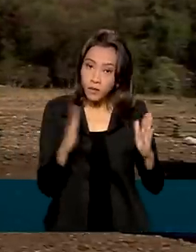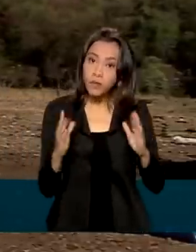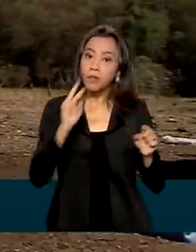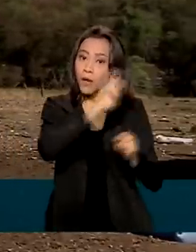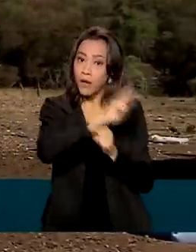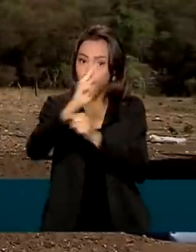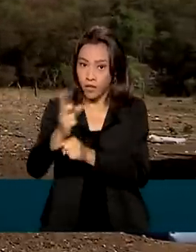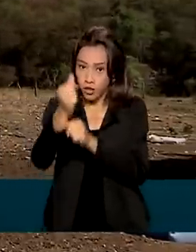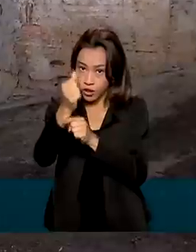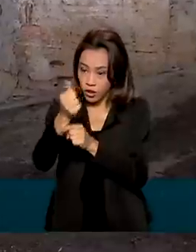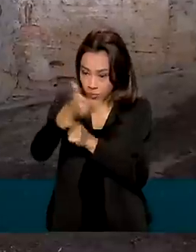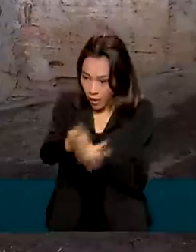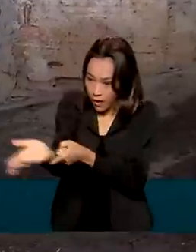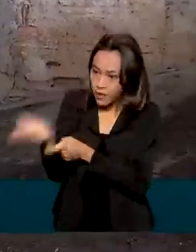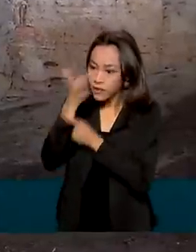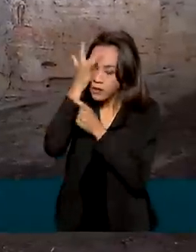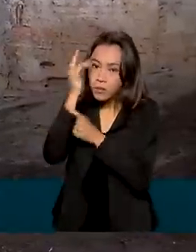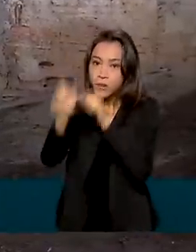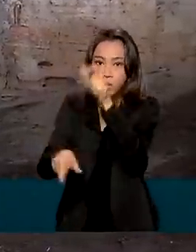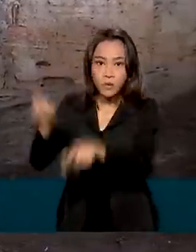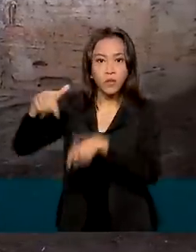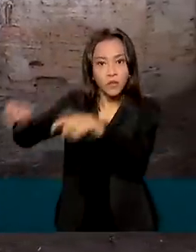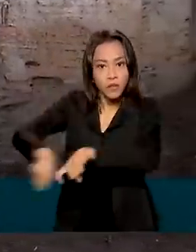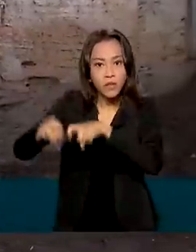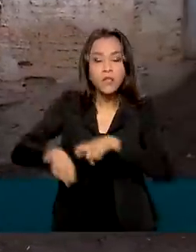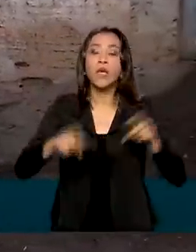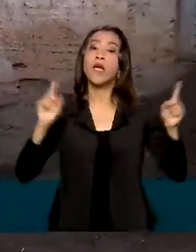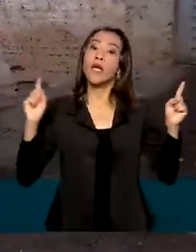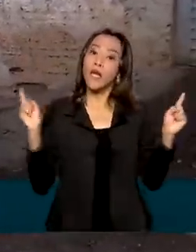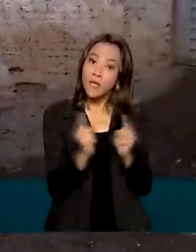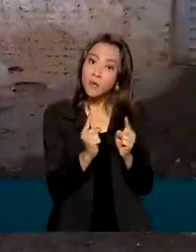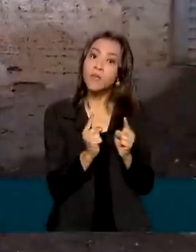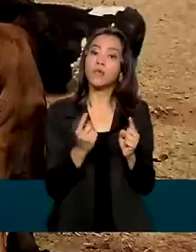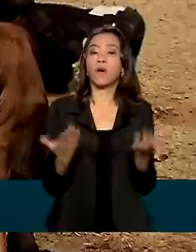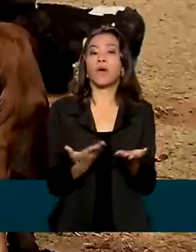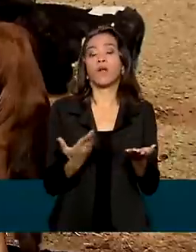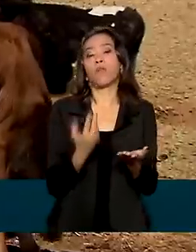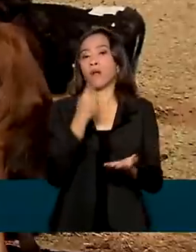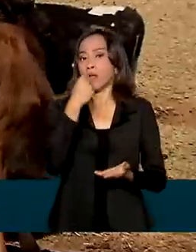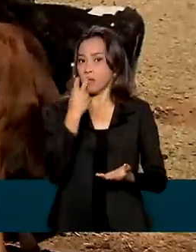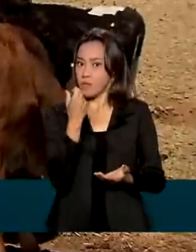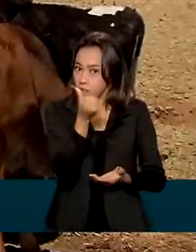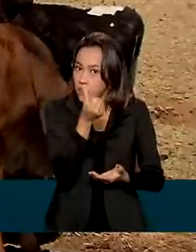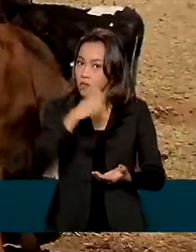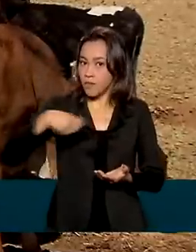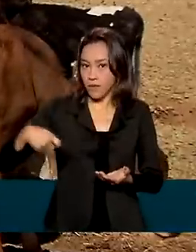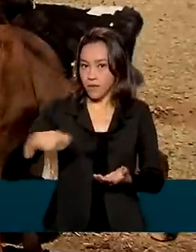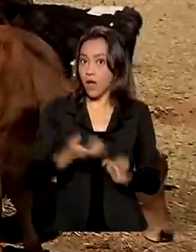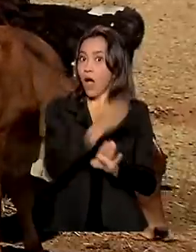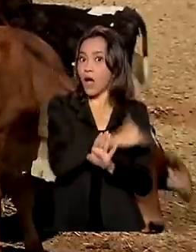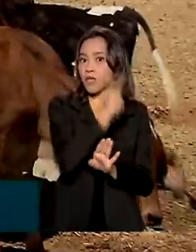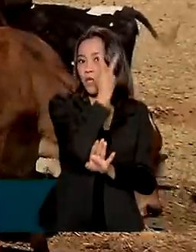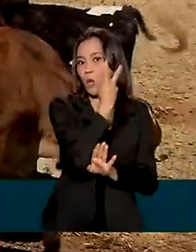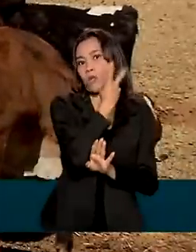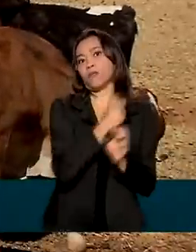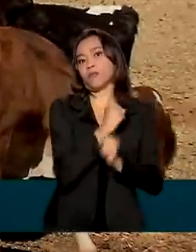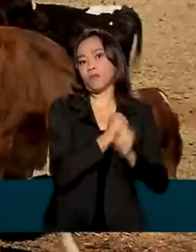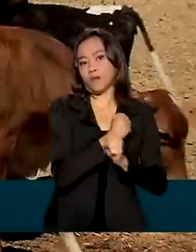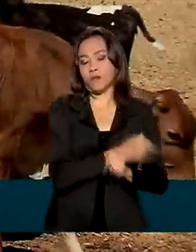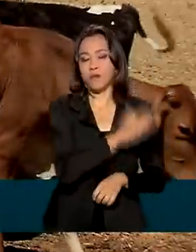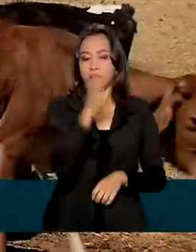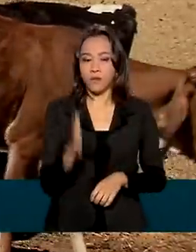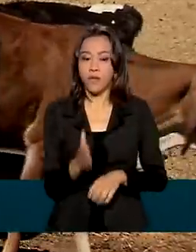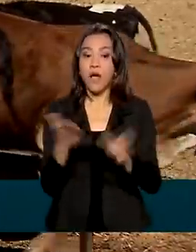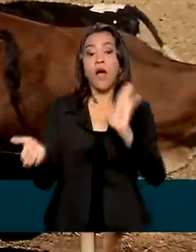agricultores familiares diminuiu de dois anos para até seis meses. O processo de tramitação das propostas de